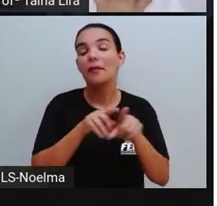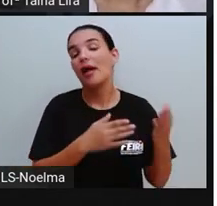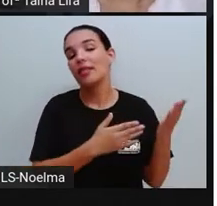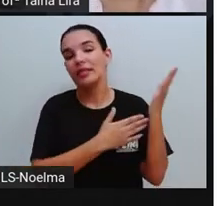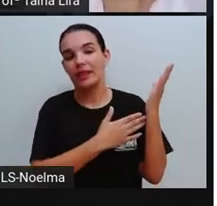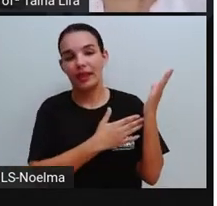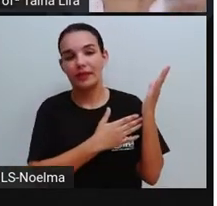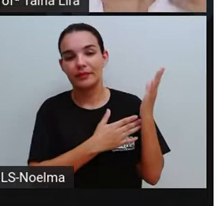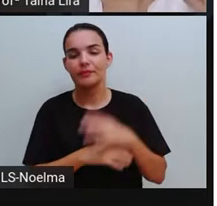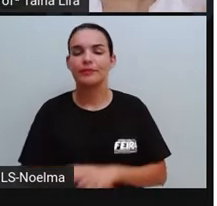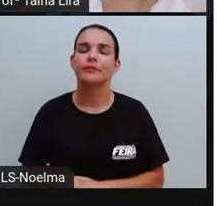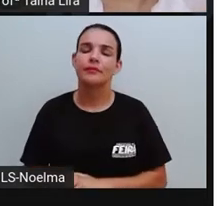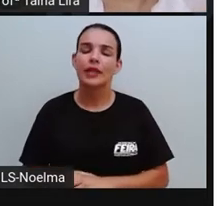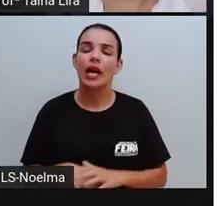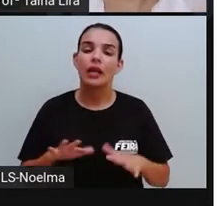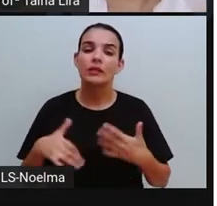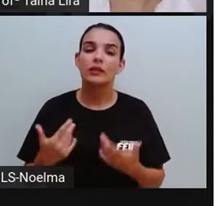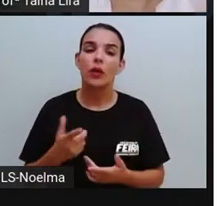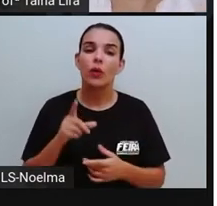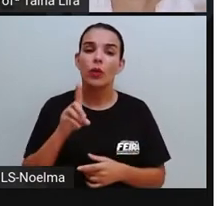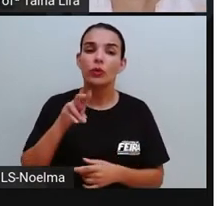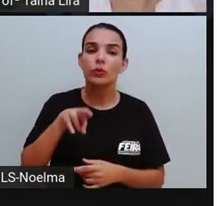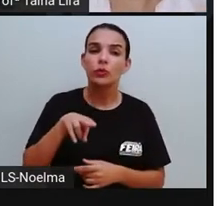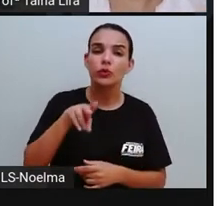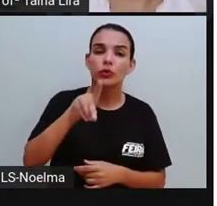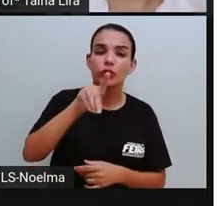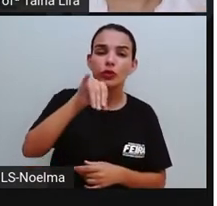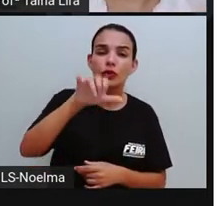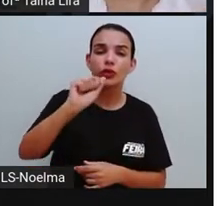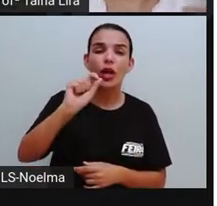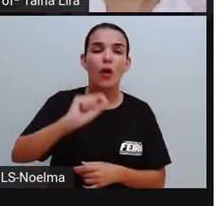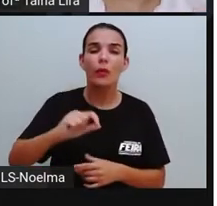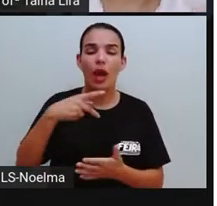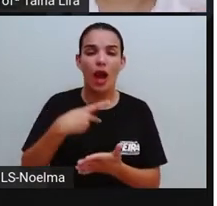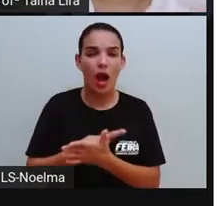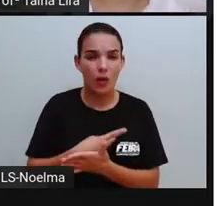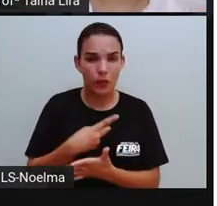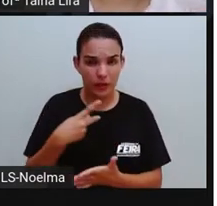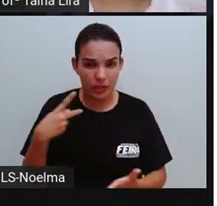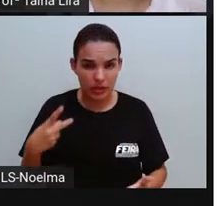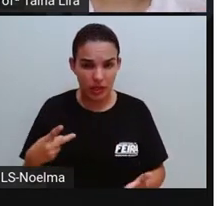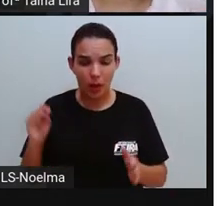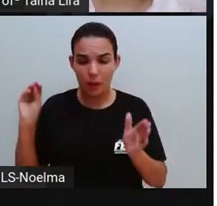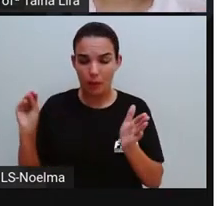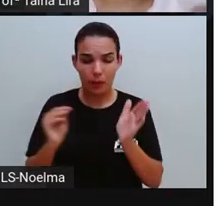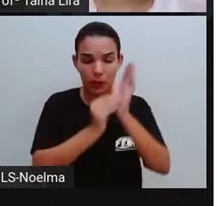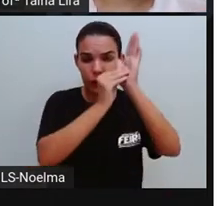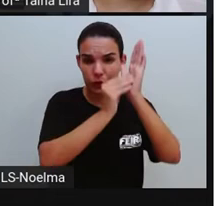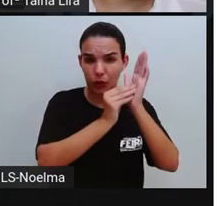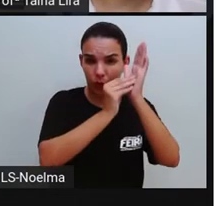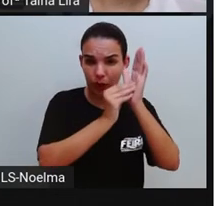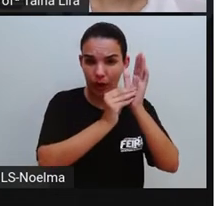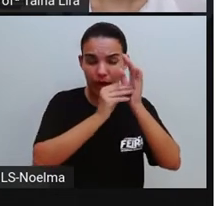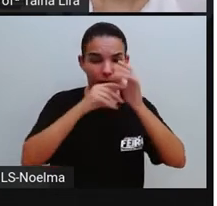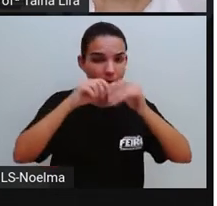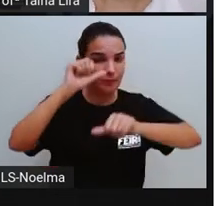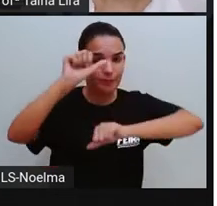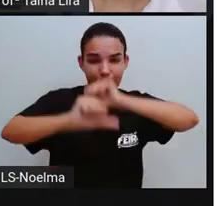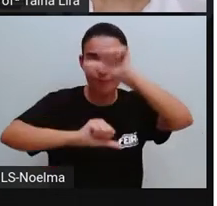E no dia, até o dia que esse fato da autobiografia dele tinha virado notícia,